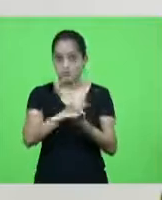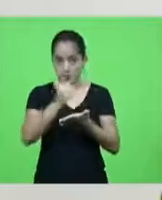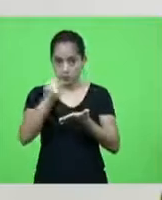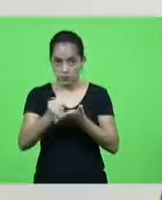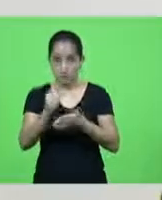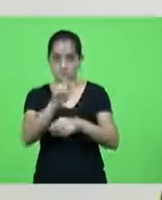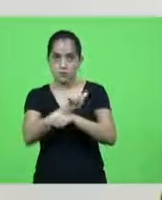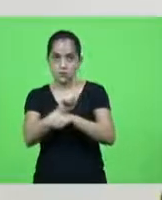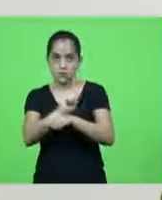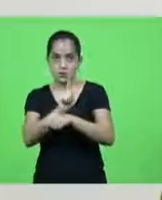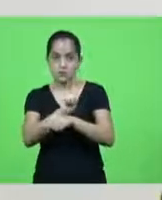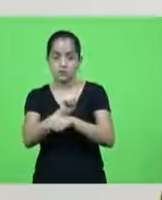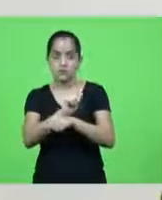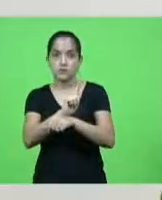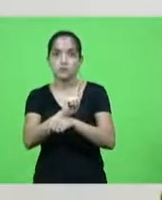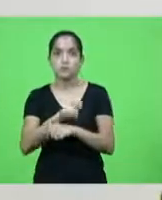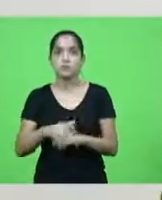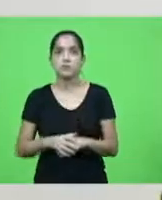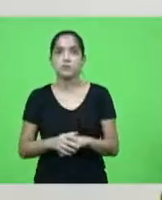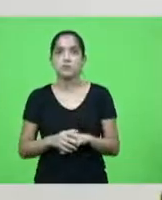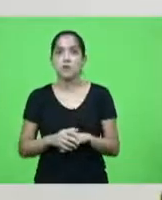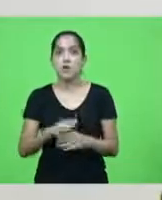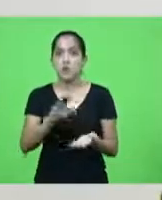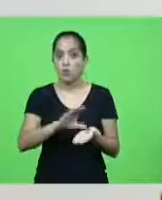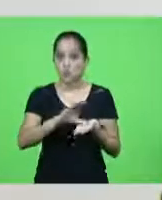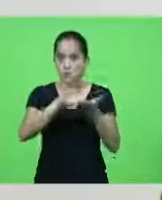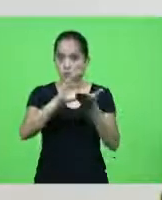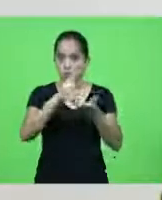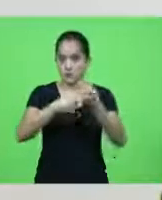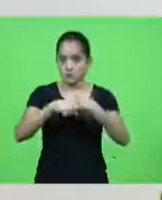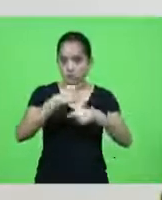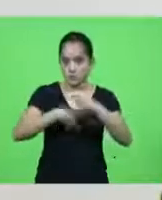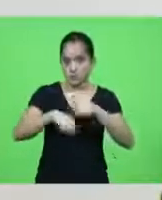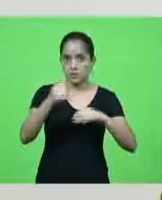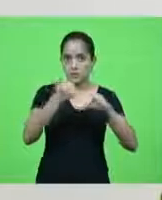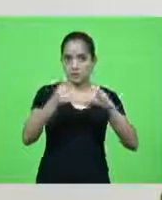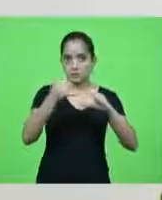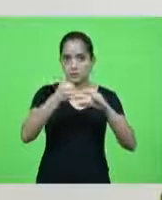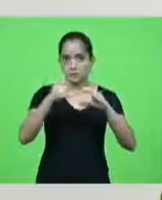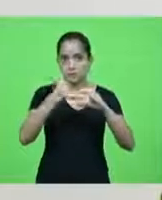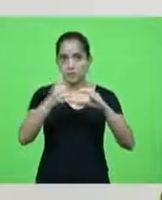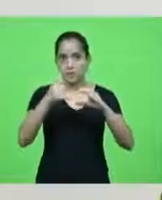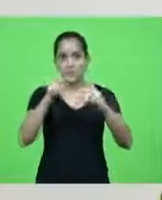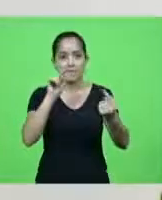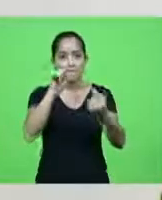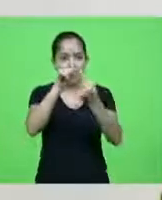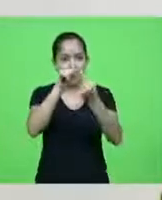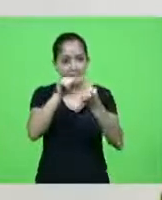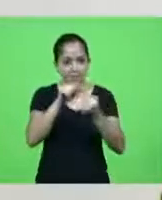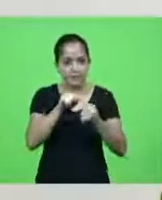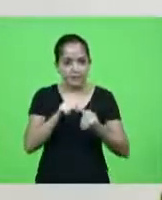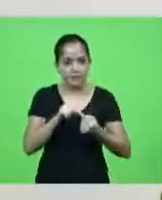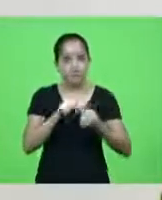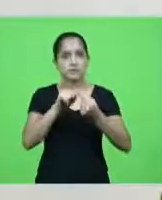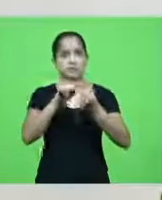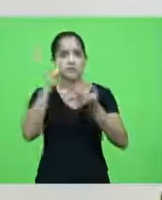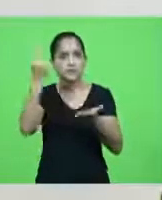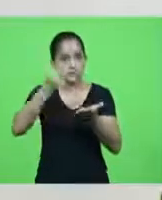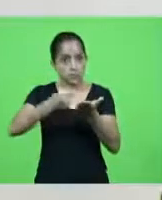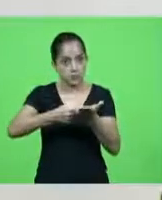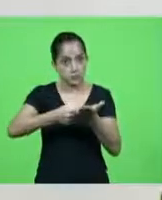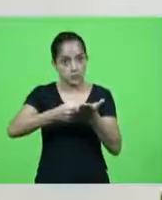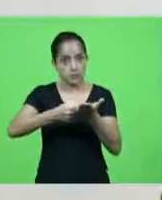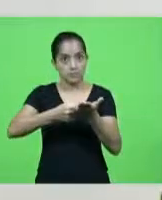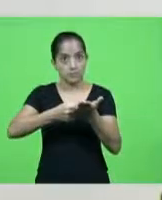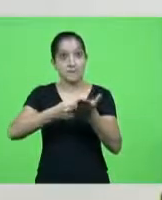gestão o conselho de administração da Celesc coloca metas para serem cumpridas e se essas metas